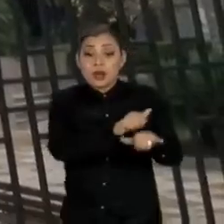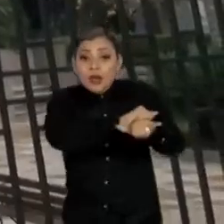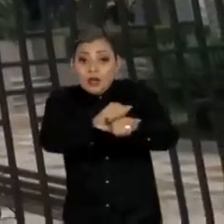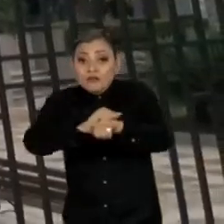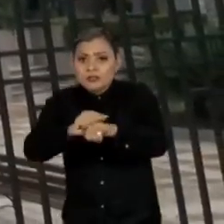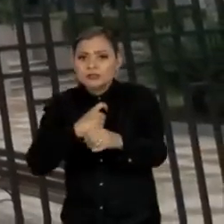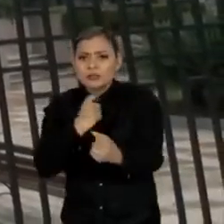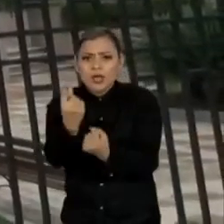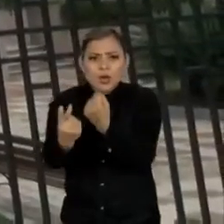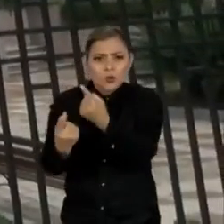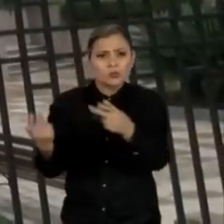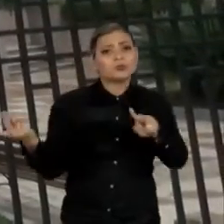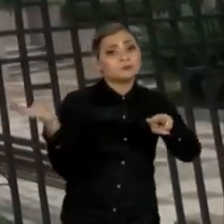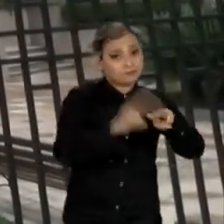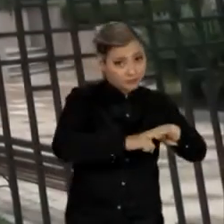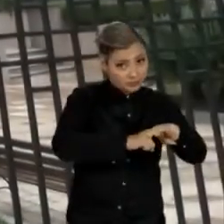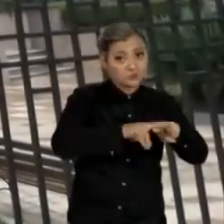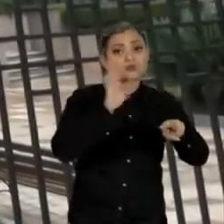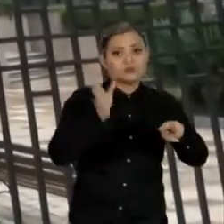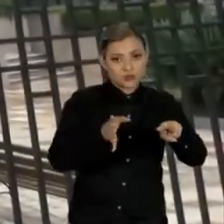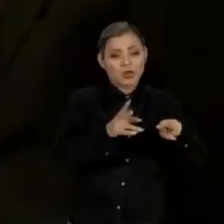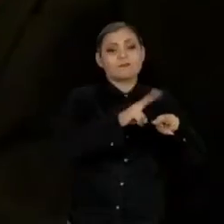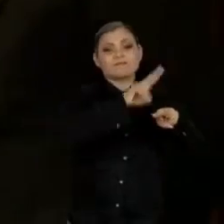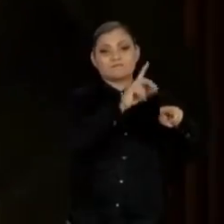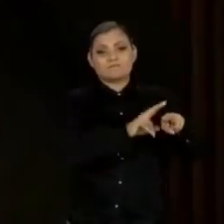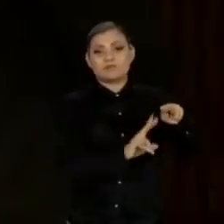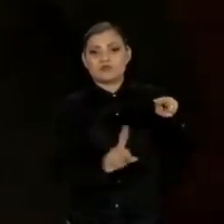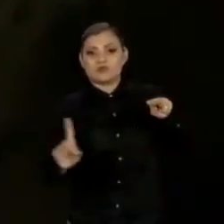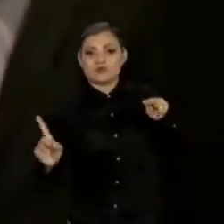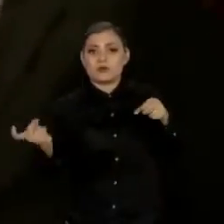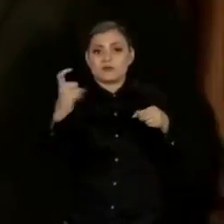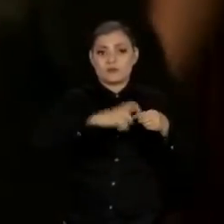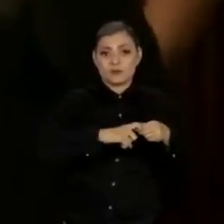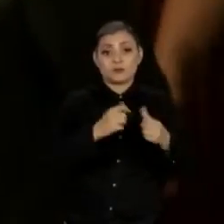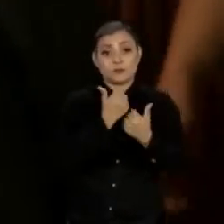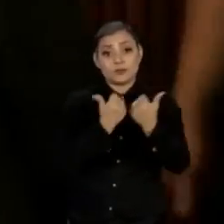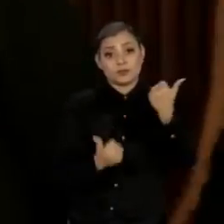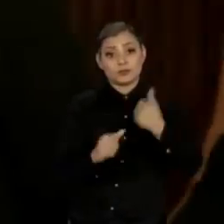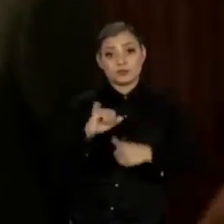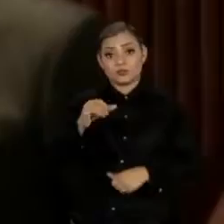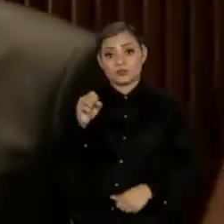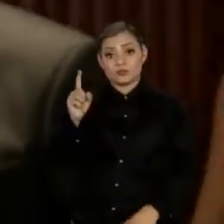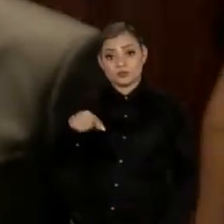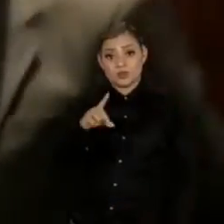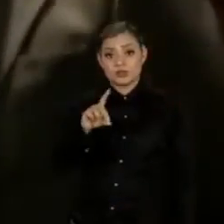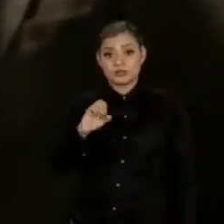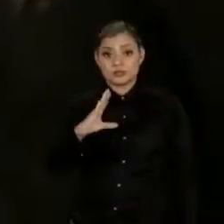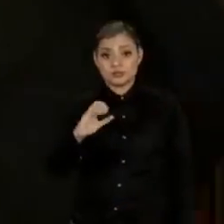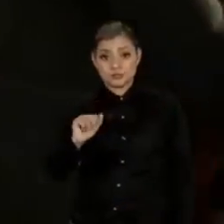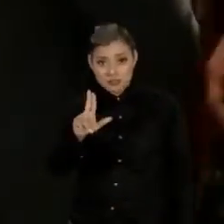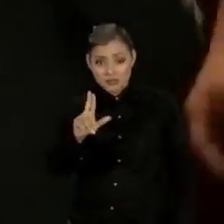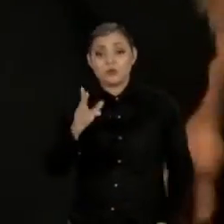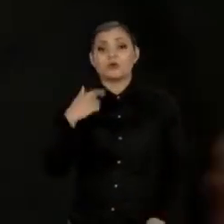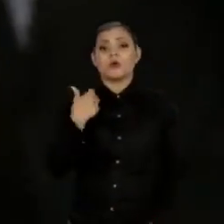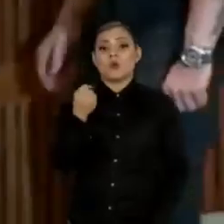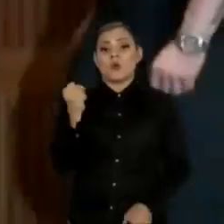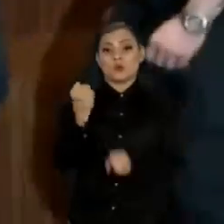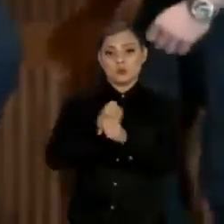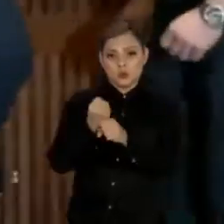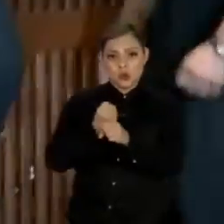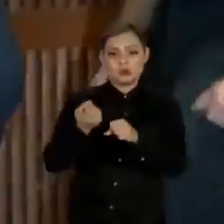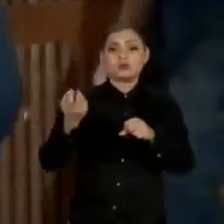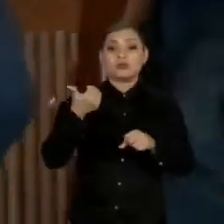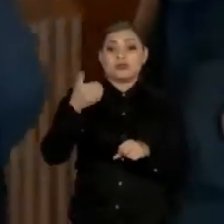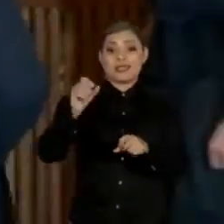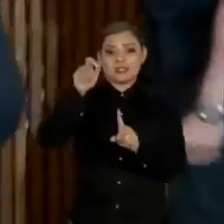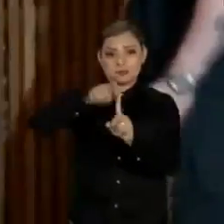cumprem pena em regime fechado, semiaberto e aberto. São nomes como o ex-ministro José Dirceu, sentenciado a oito anos e dez meses de